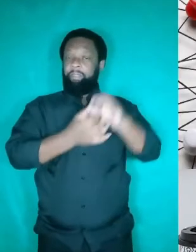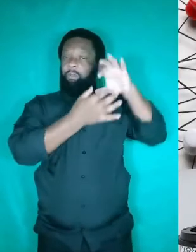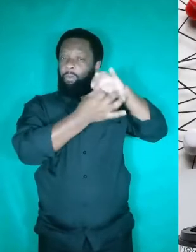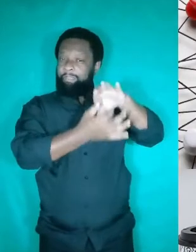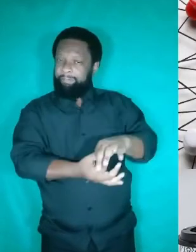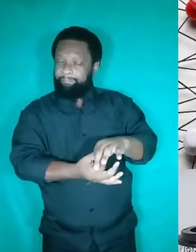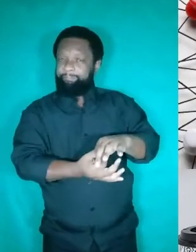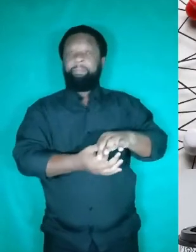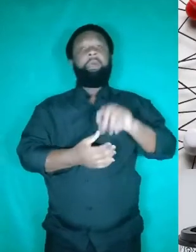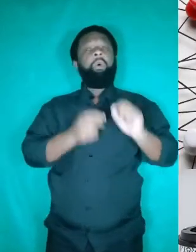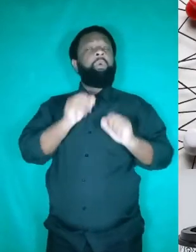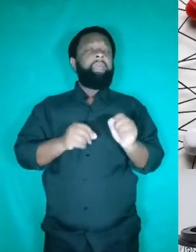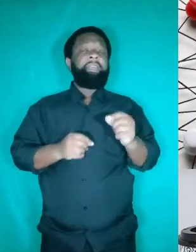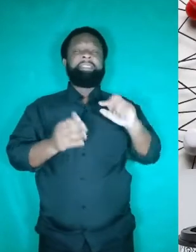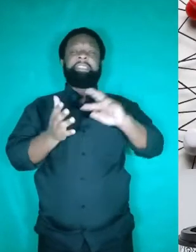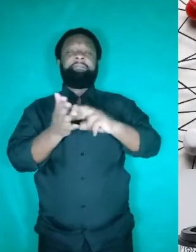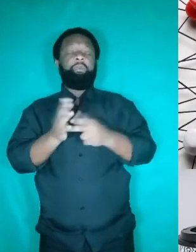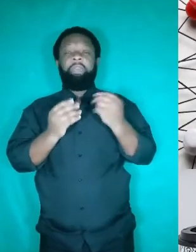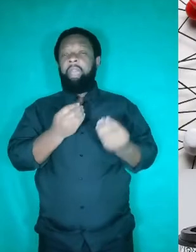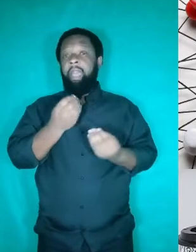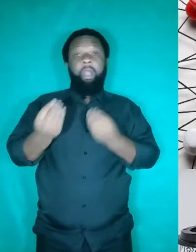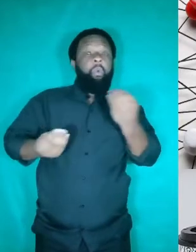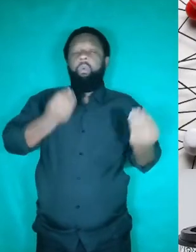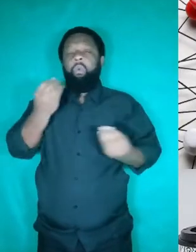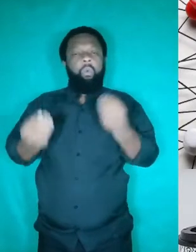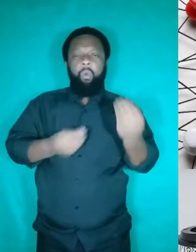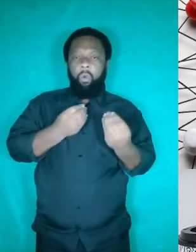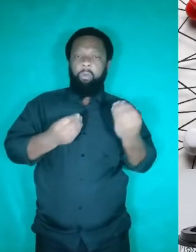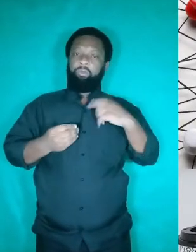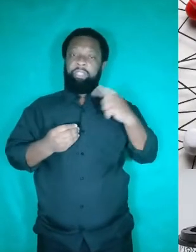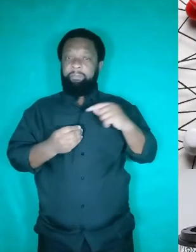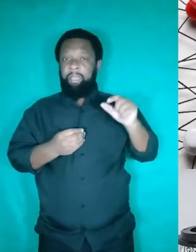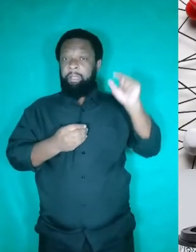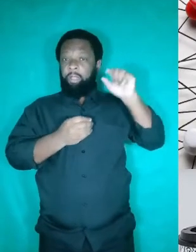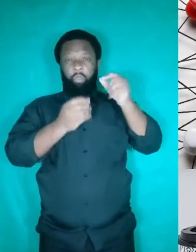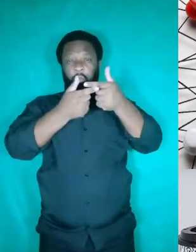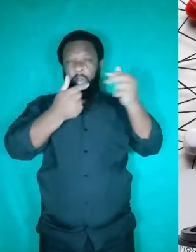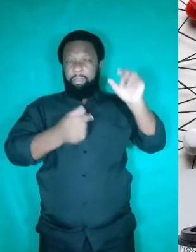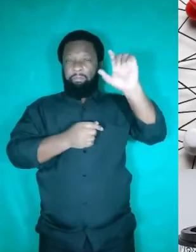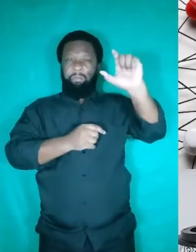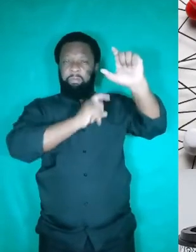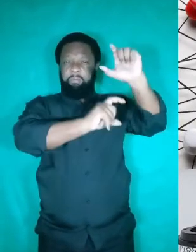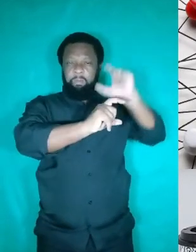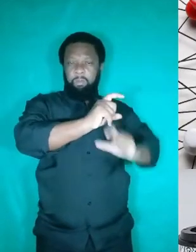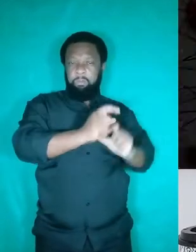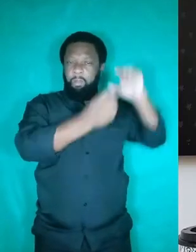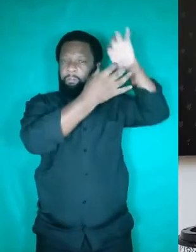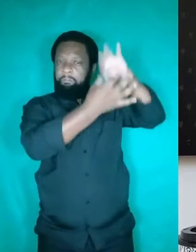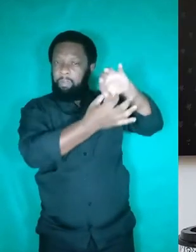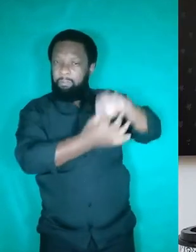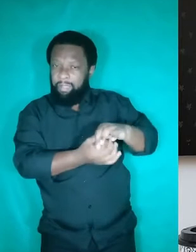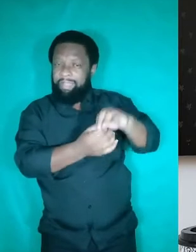coesão textual, ela diz respeito ao modo como nós ligamos os elementos textuais numa sequência.